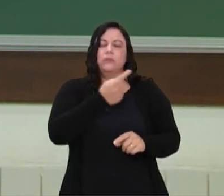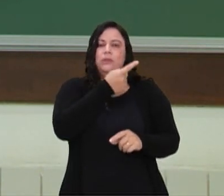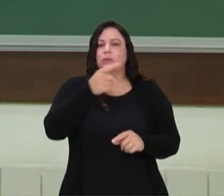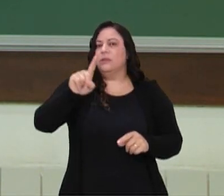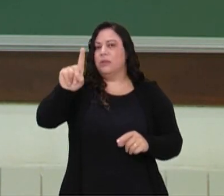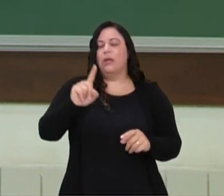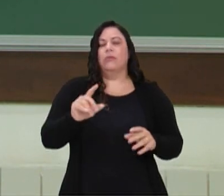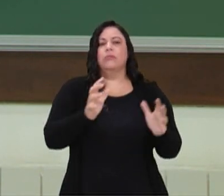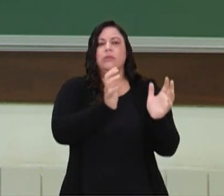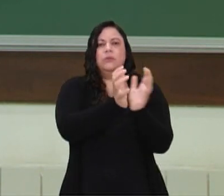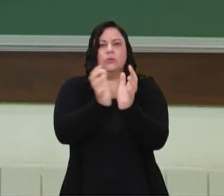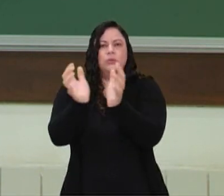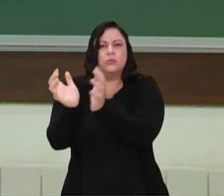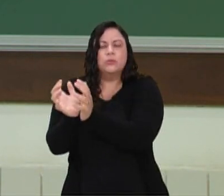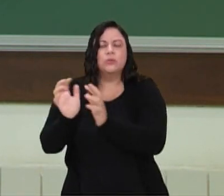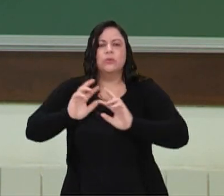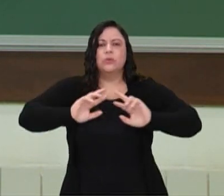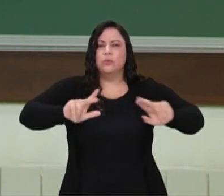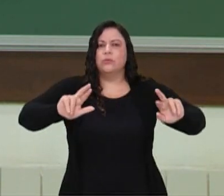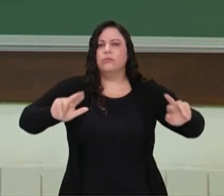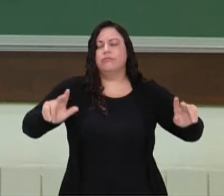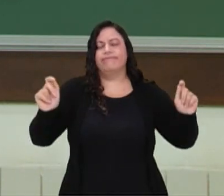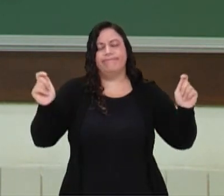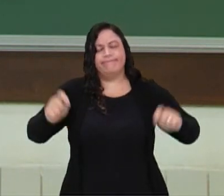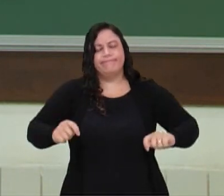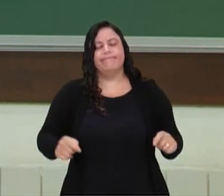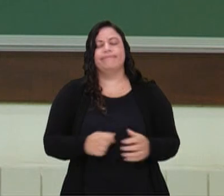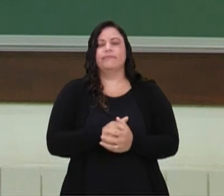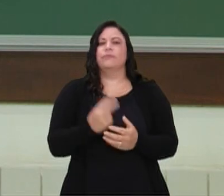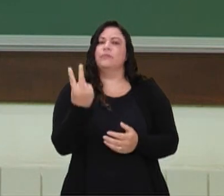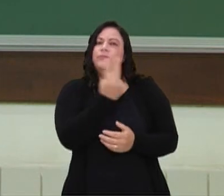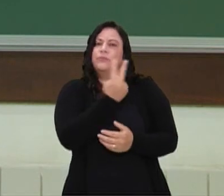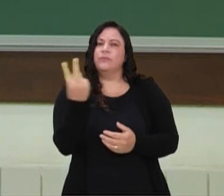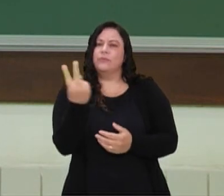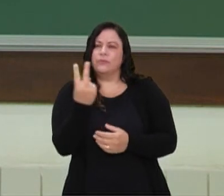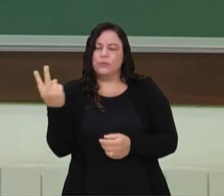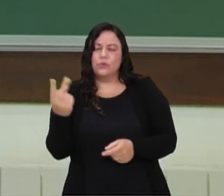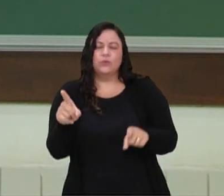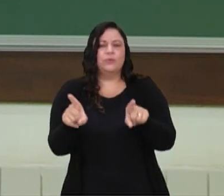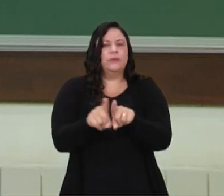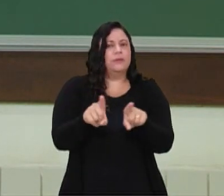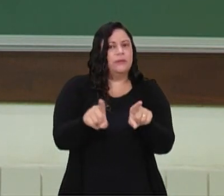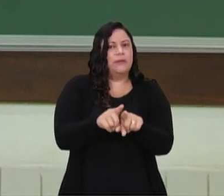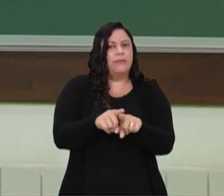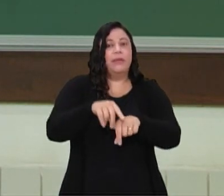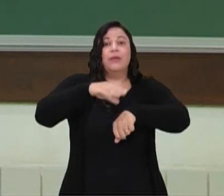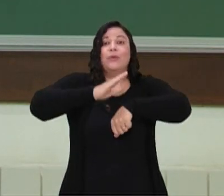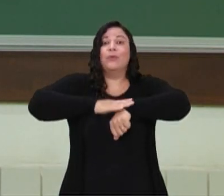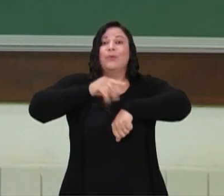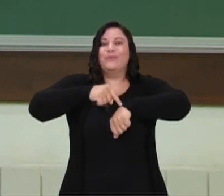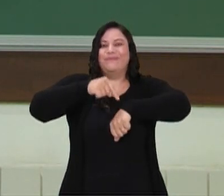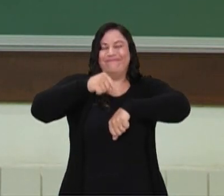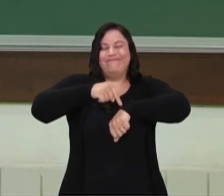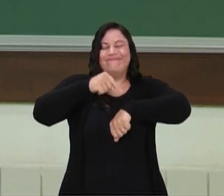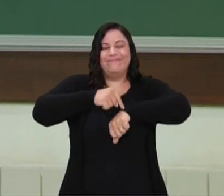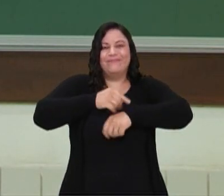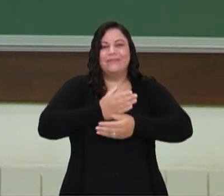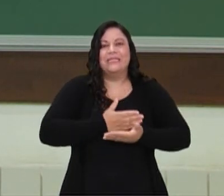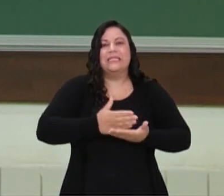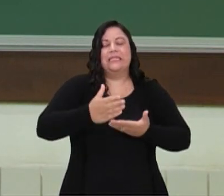em grupos, passou a ser em duplas. E com isso, com o tempo, ela começou a ganhar o quê?